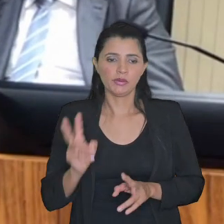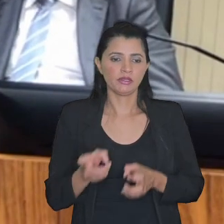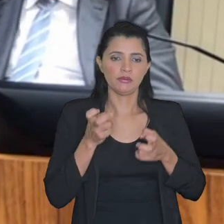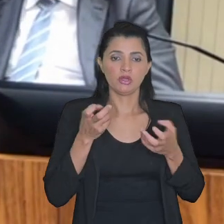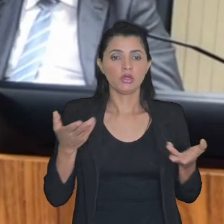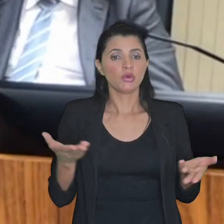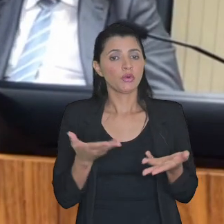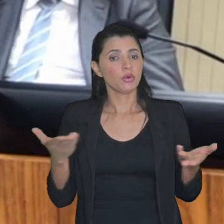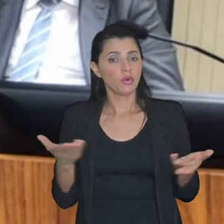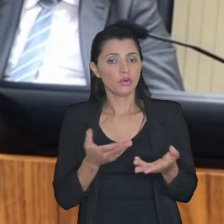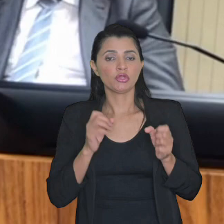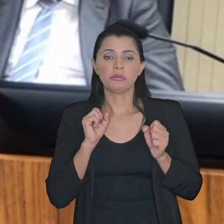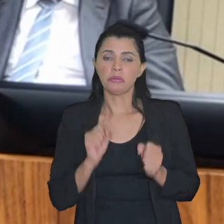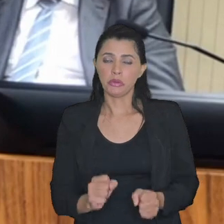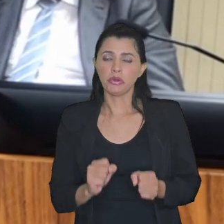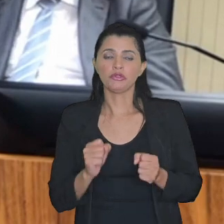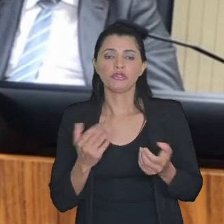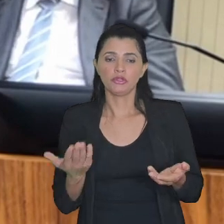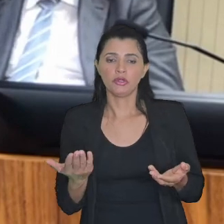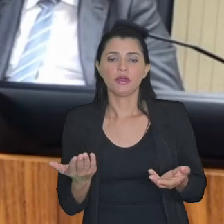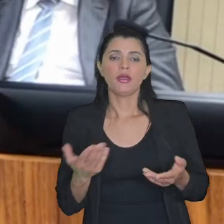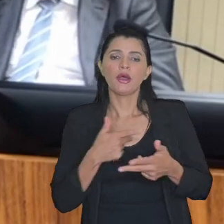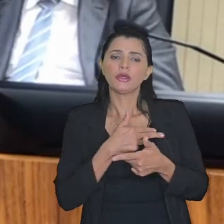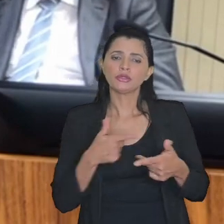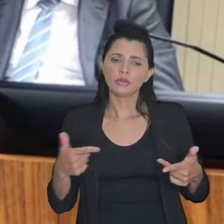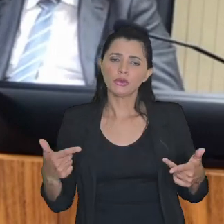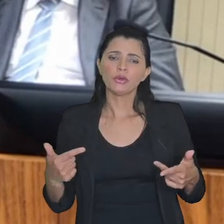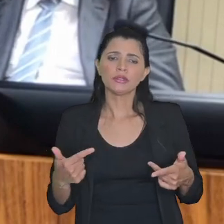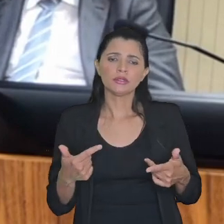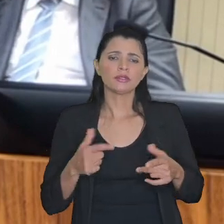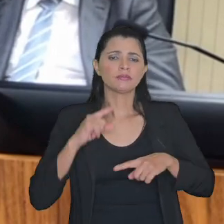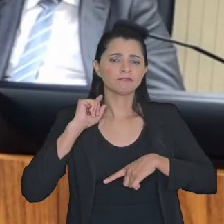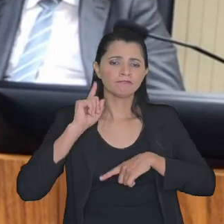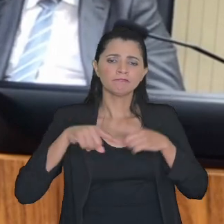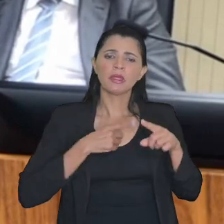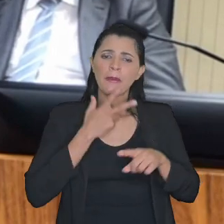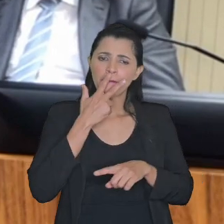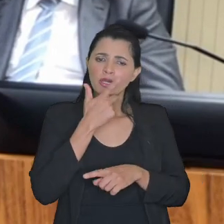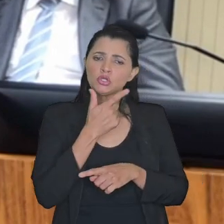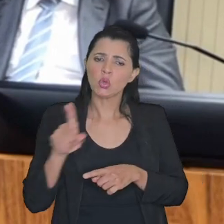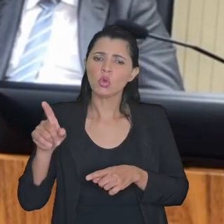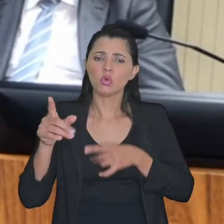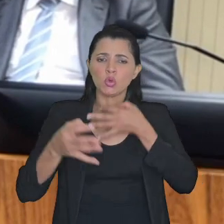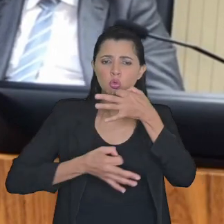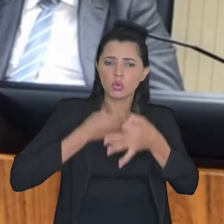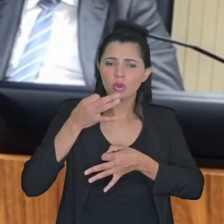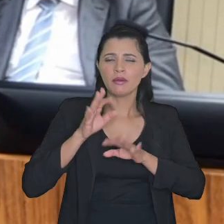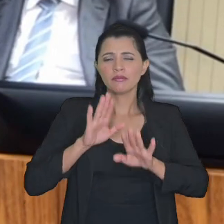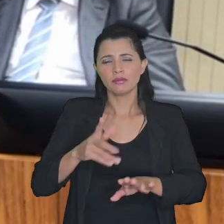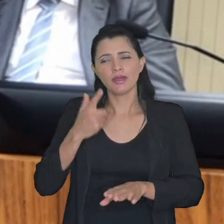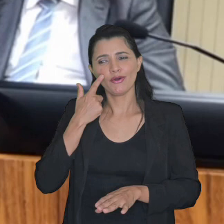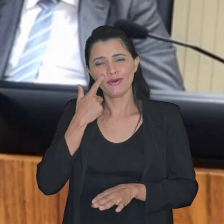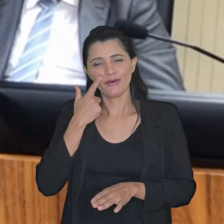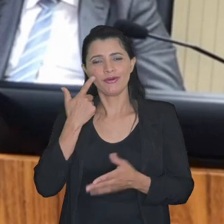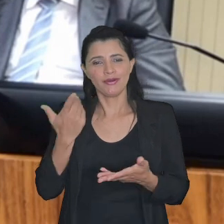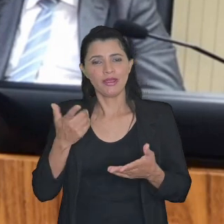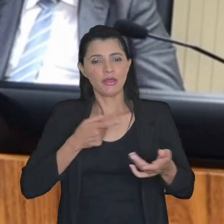hoje pode ser que as coisas evoluam apareçam outros argumentos mas vejam